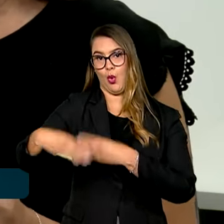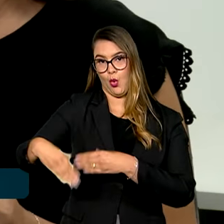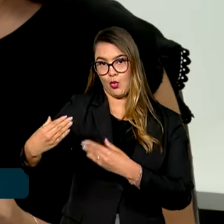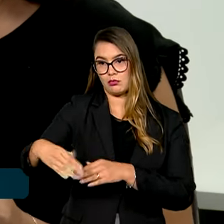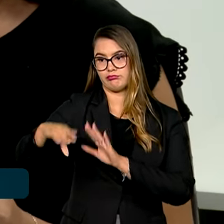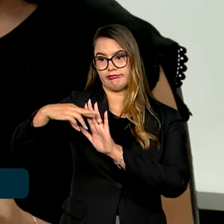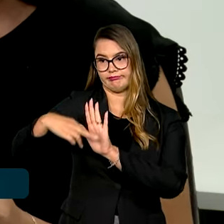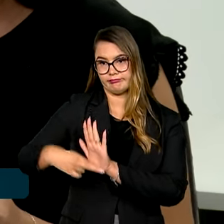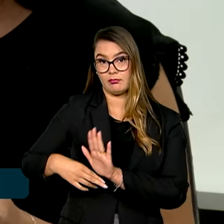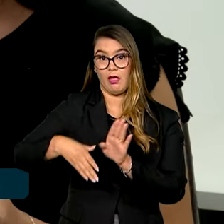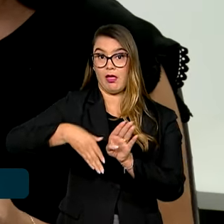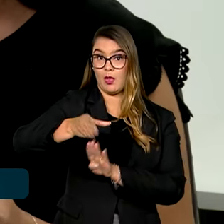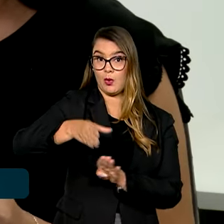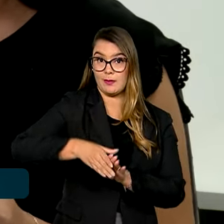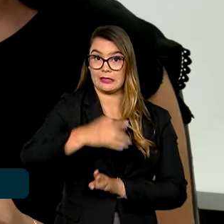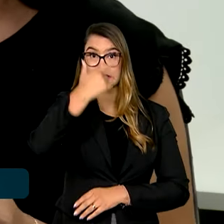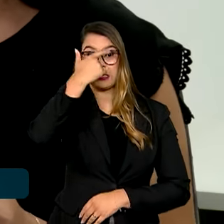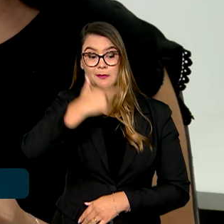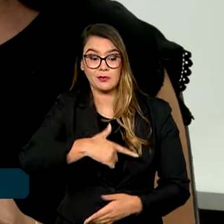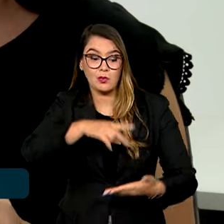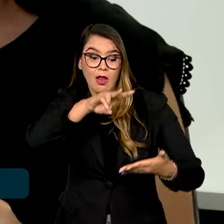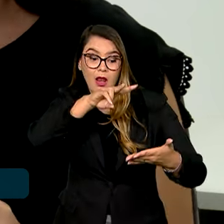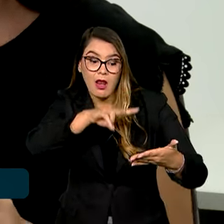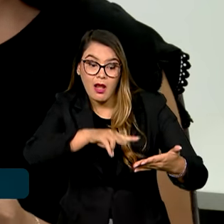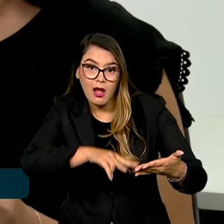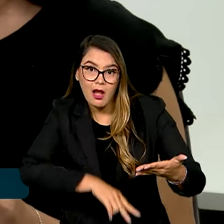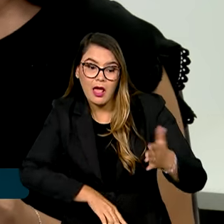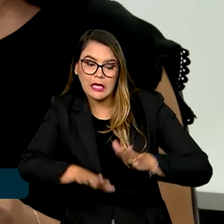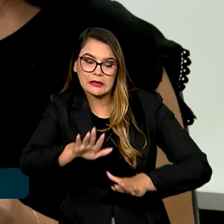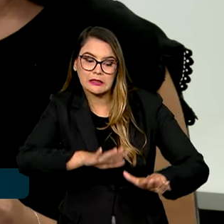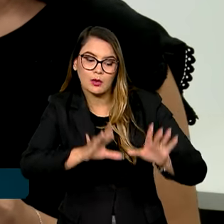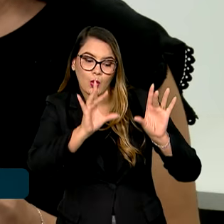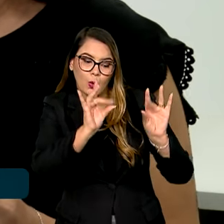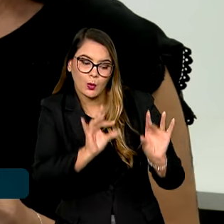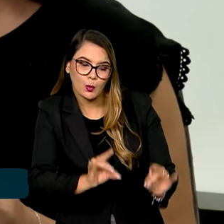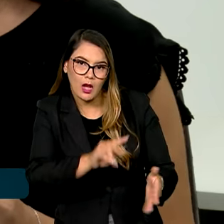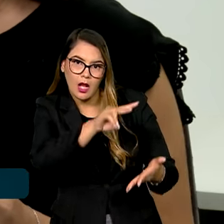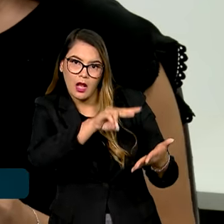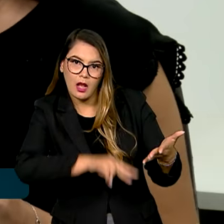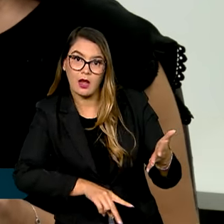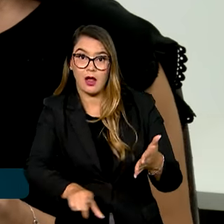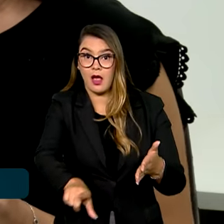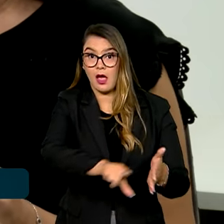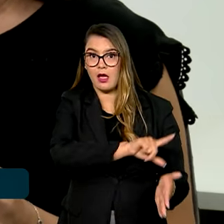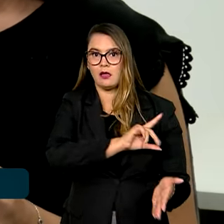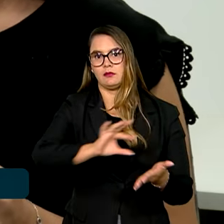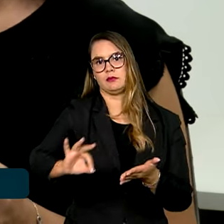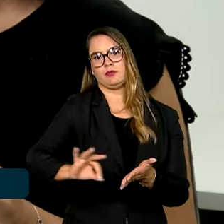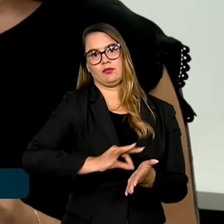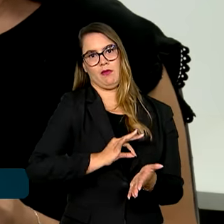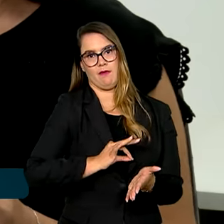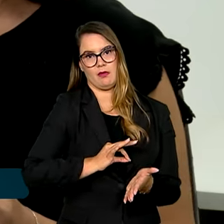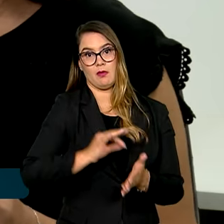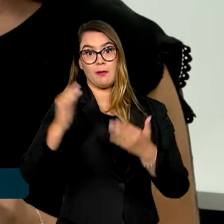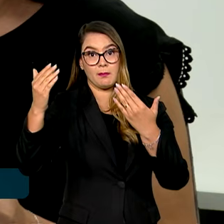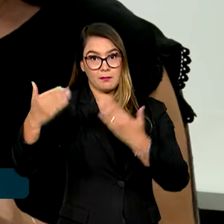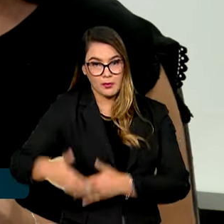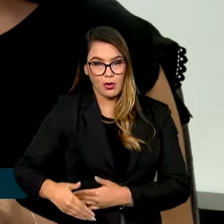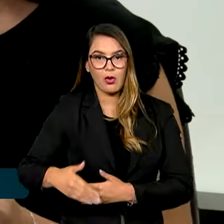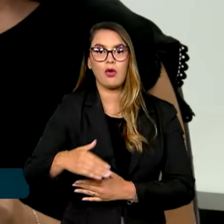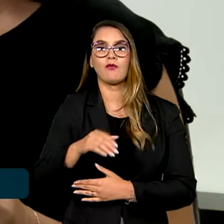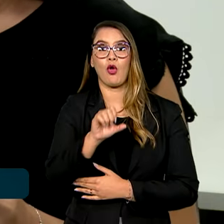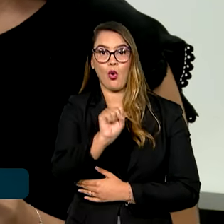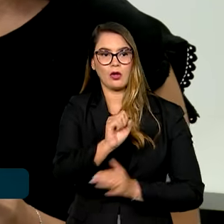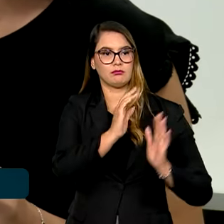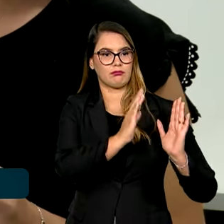A recomendação é que o candidato leia atentamente o documento antes de fazer a inscrição. As provas dos